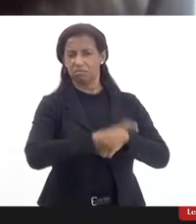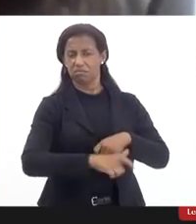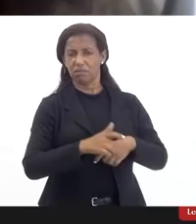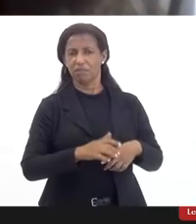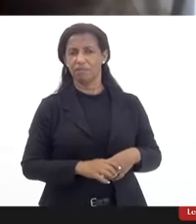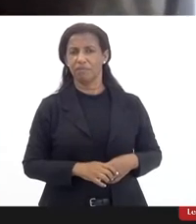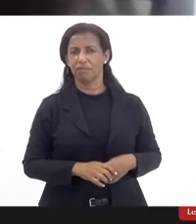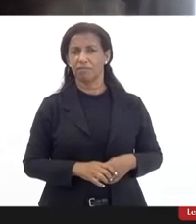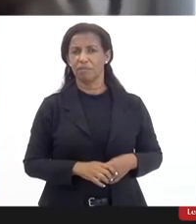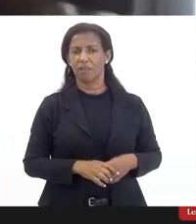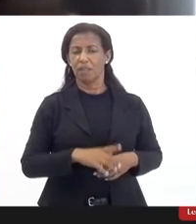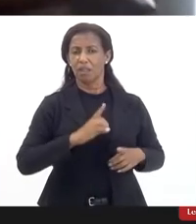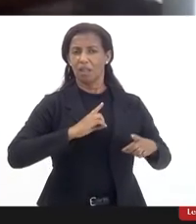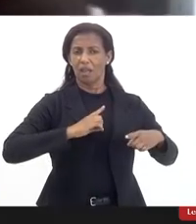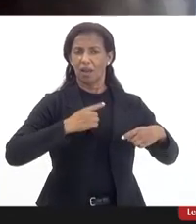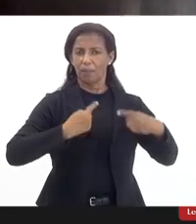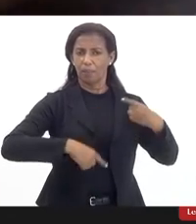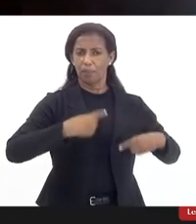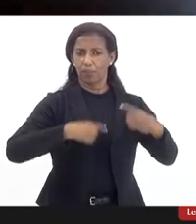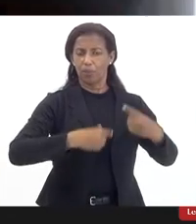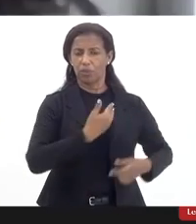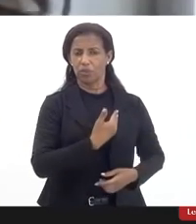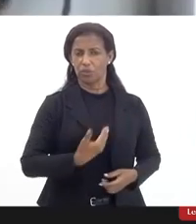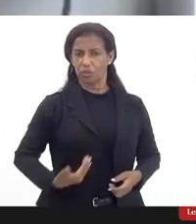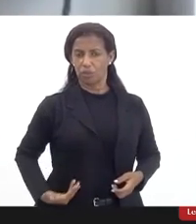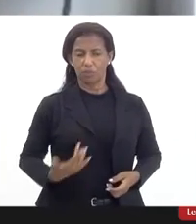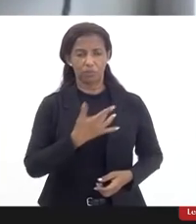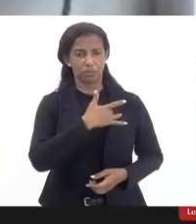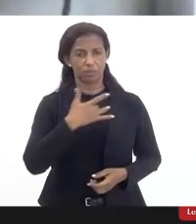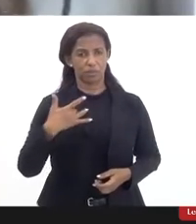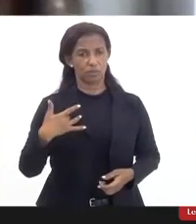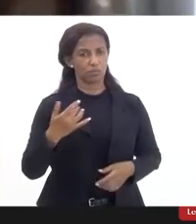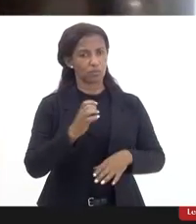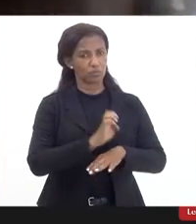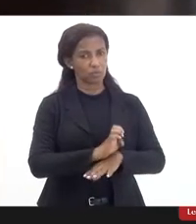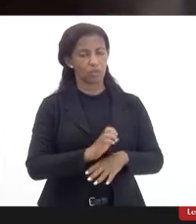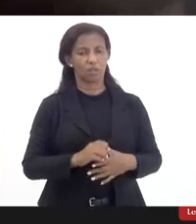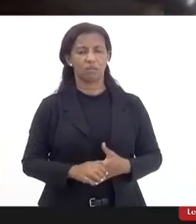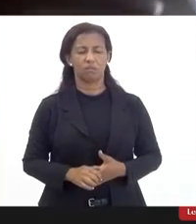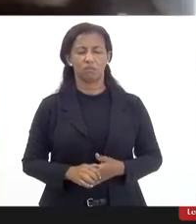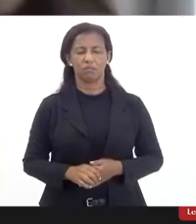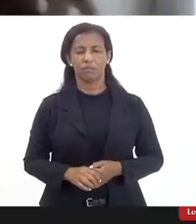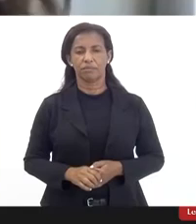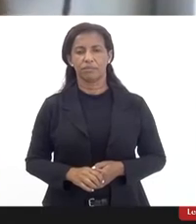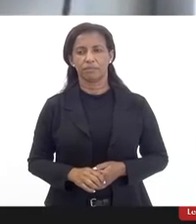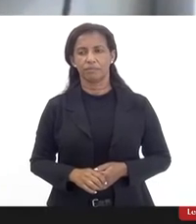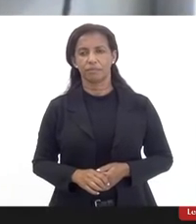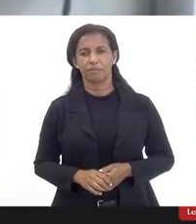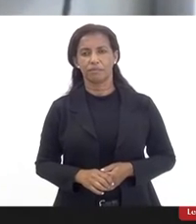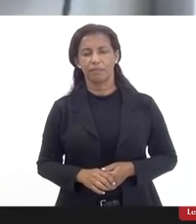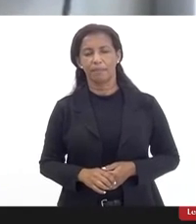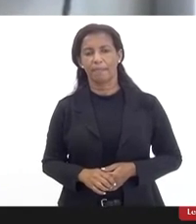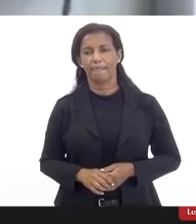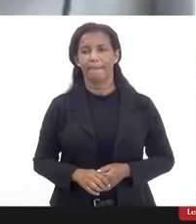nas políticas públicas de saúde do estado era só isso que eu queria falar